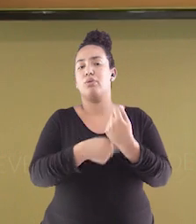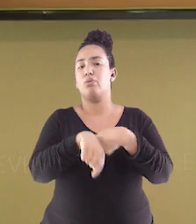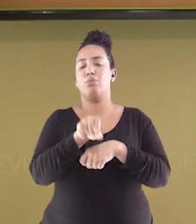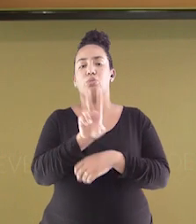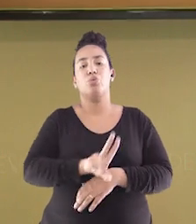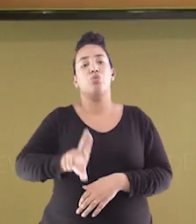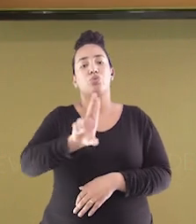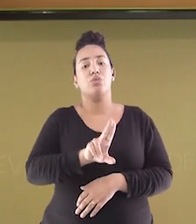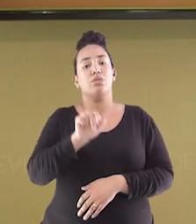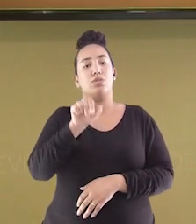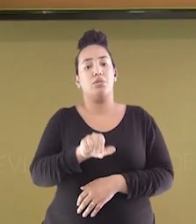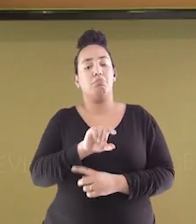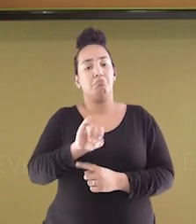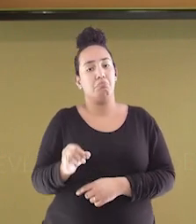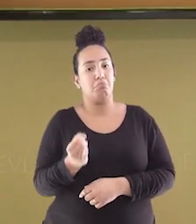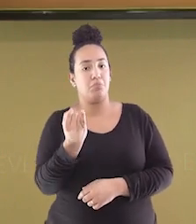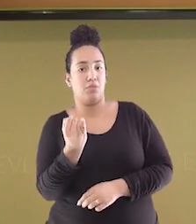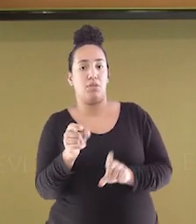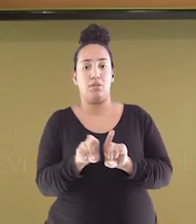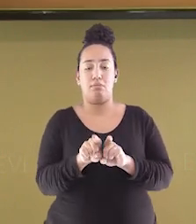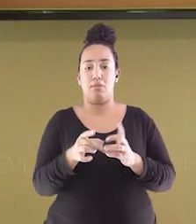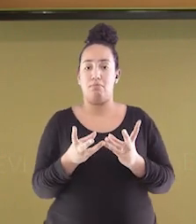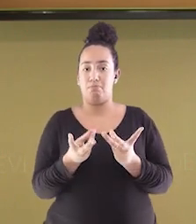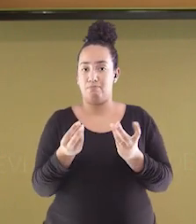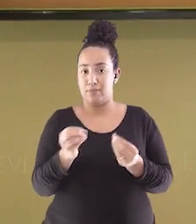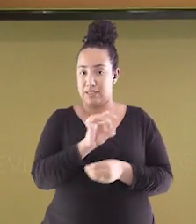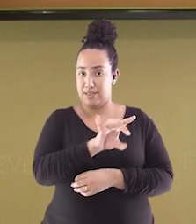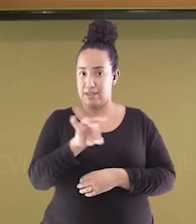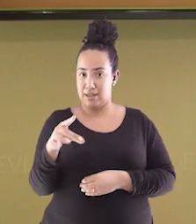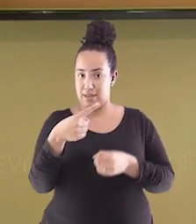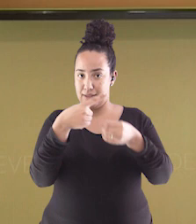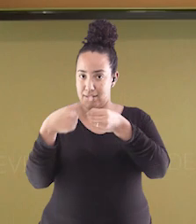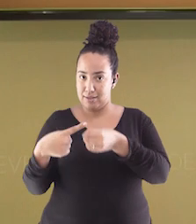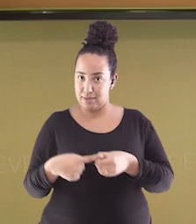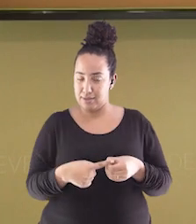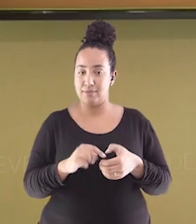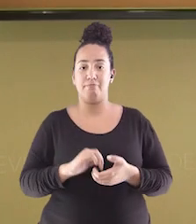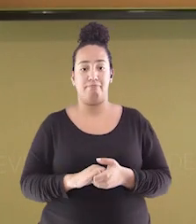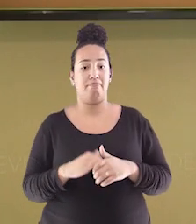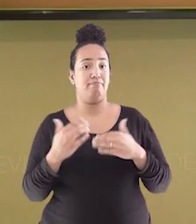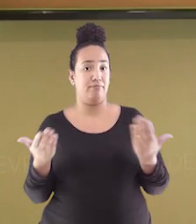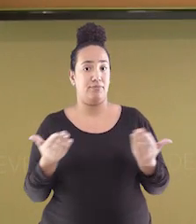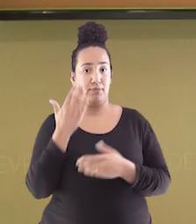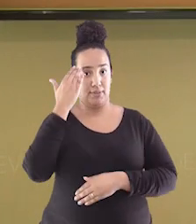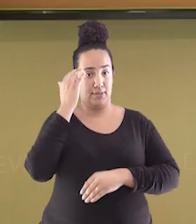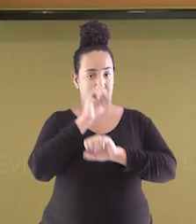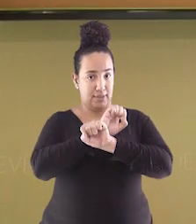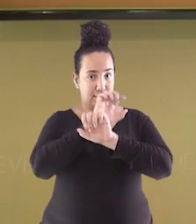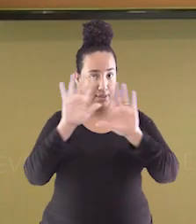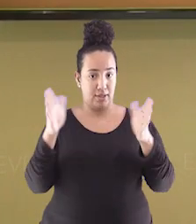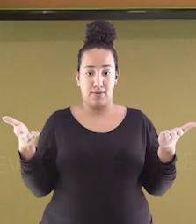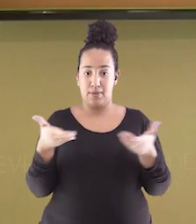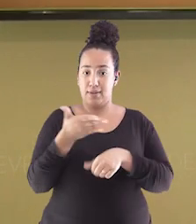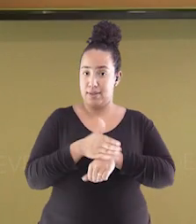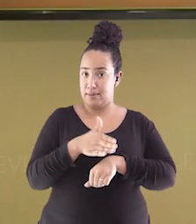é usado para aproveitamento e aprimoramento de cada município. Então vamos entender isso